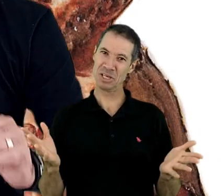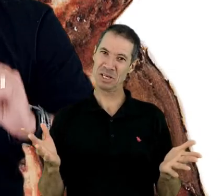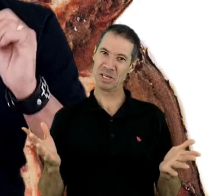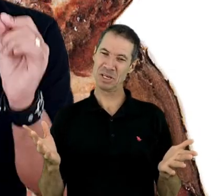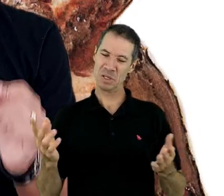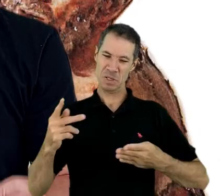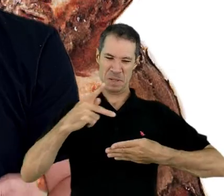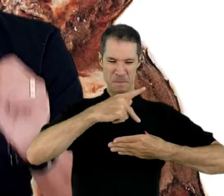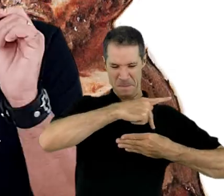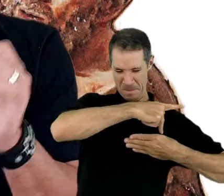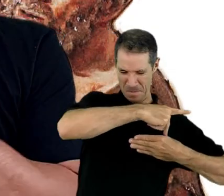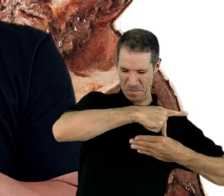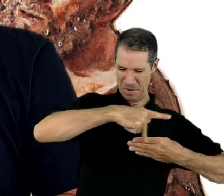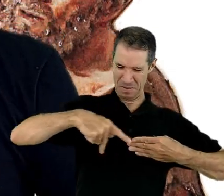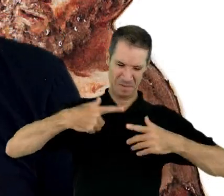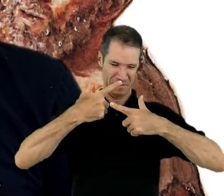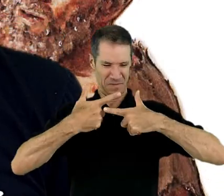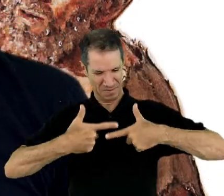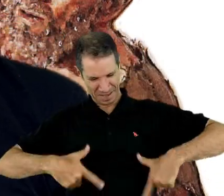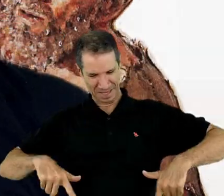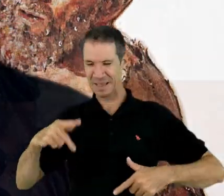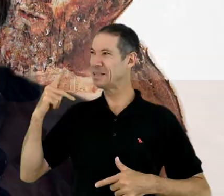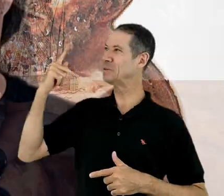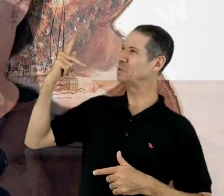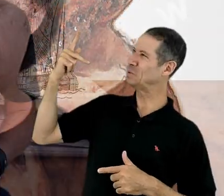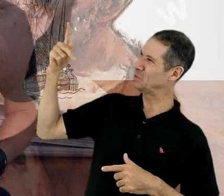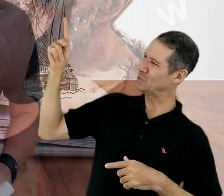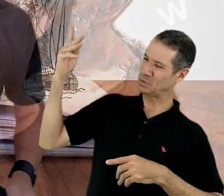purifica com toda a sua obra.